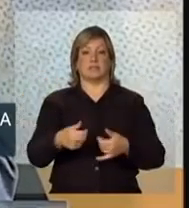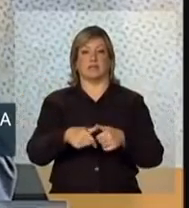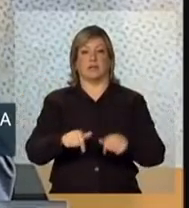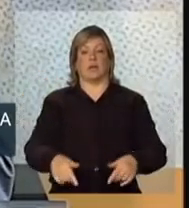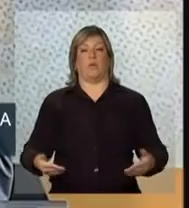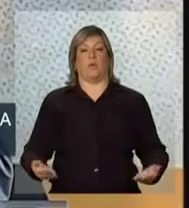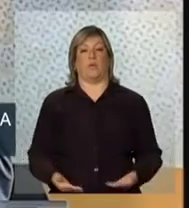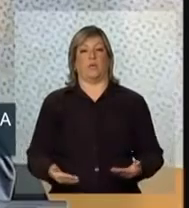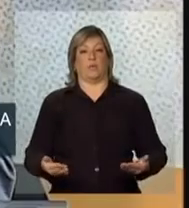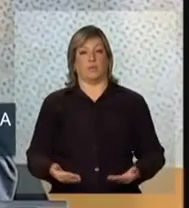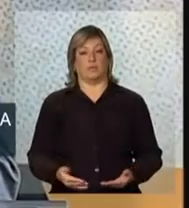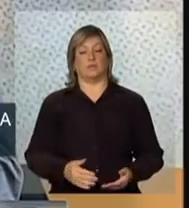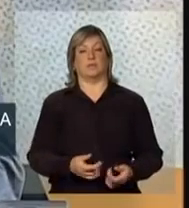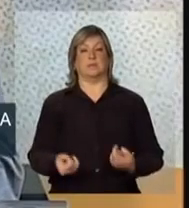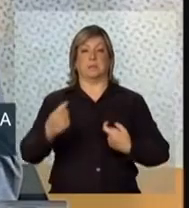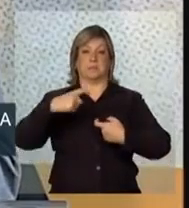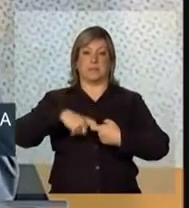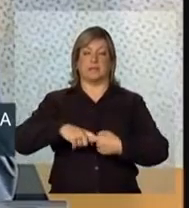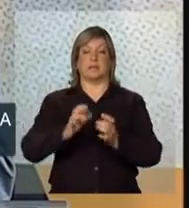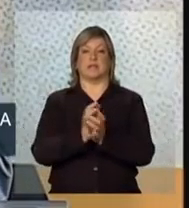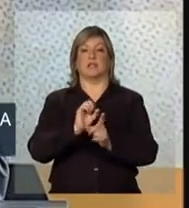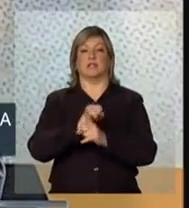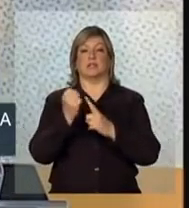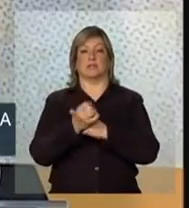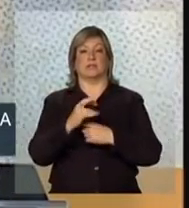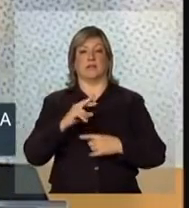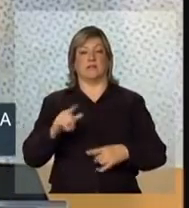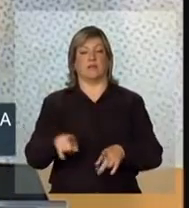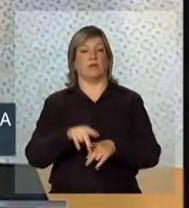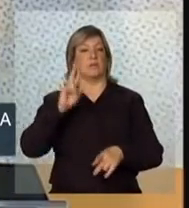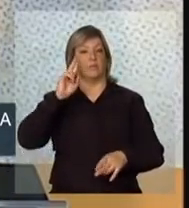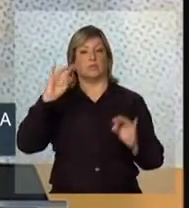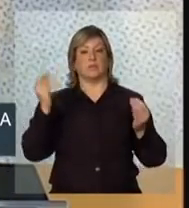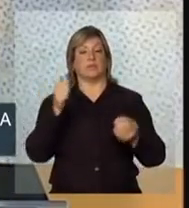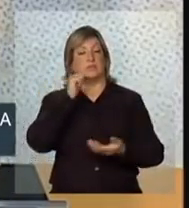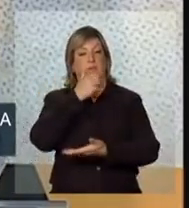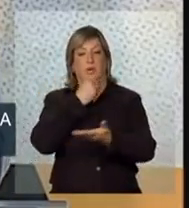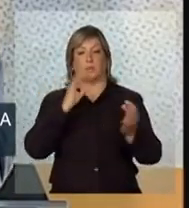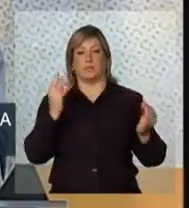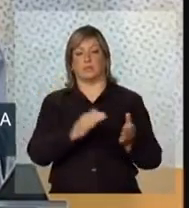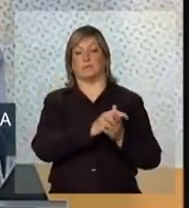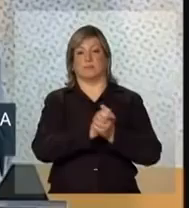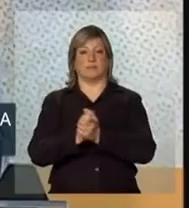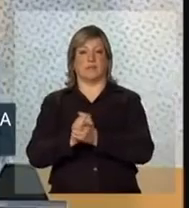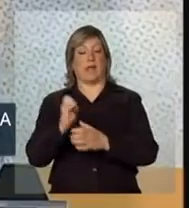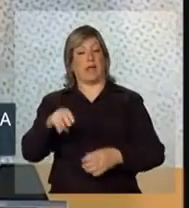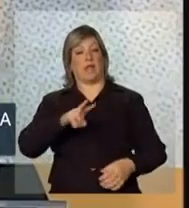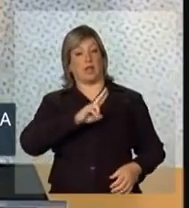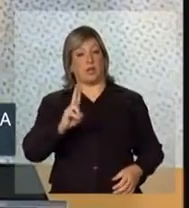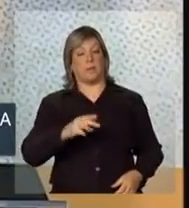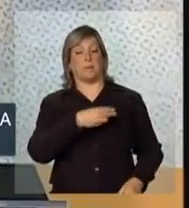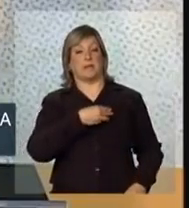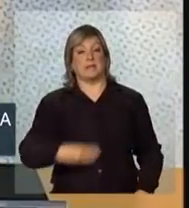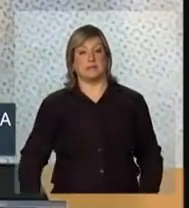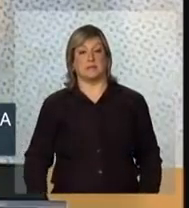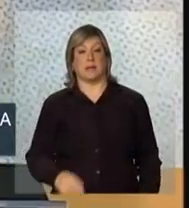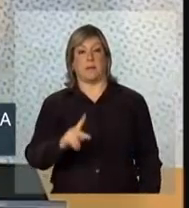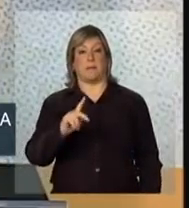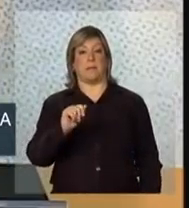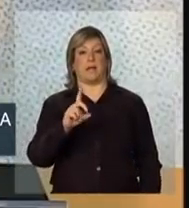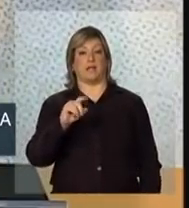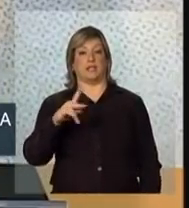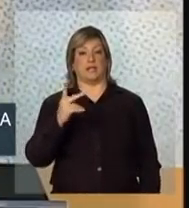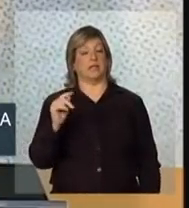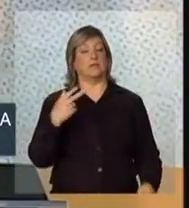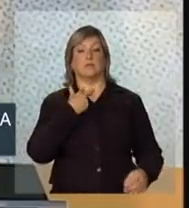presentes, parceiros da sociedade civil, demais autoridades presentes, senhoras e senhores. Em nome do ministro Alexandre Padilha, que lamenta muito